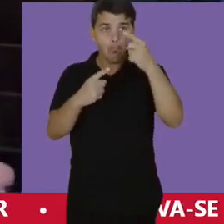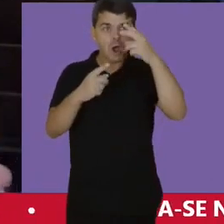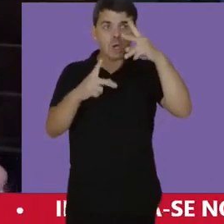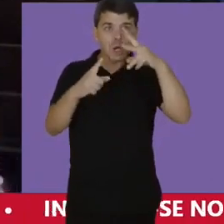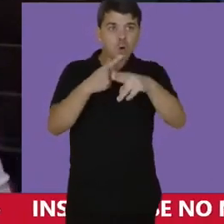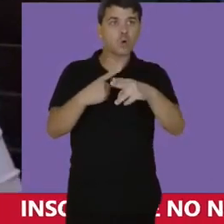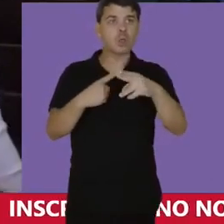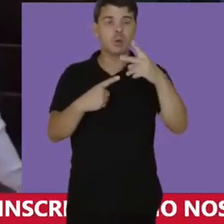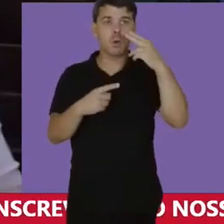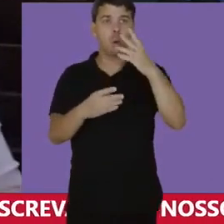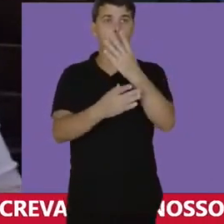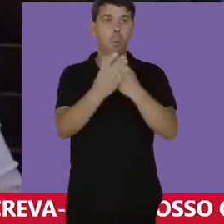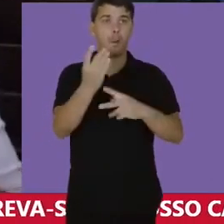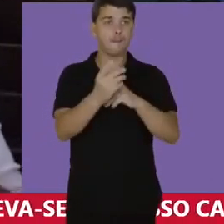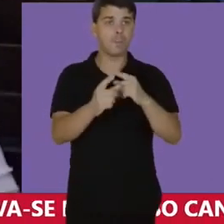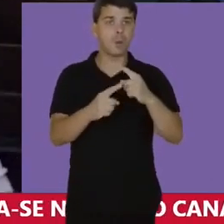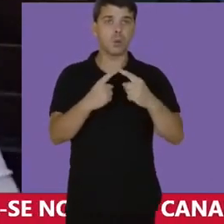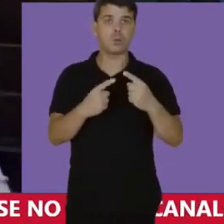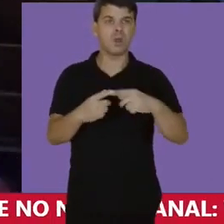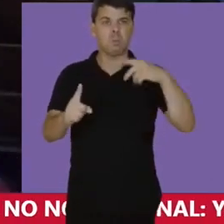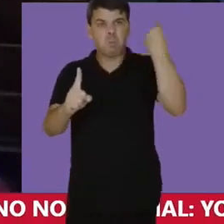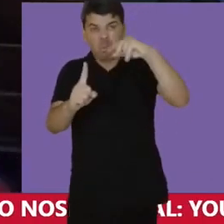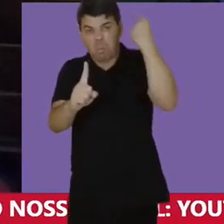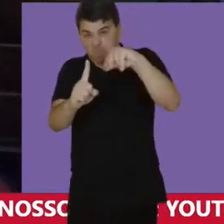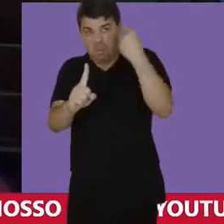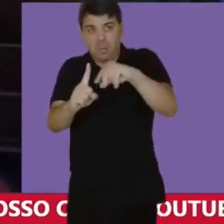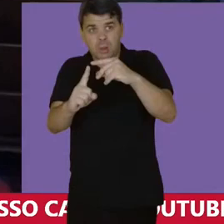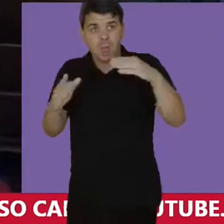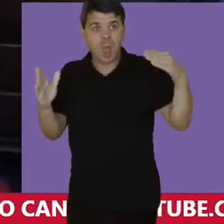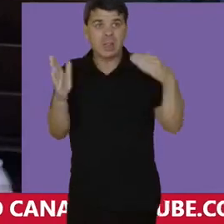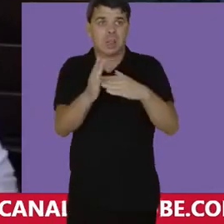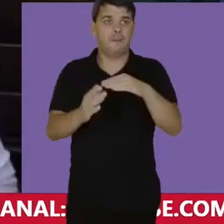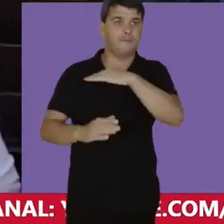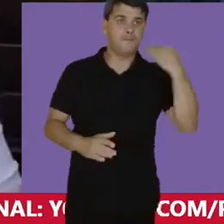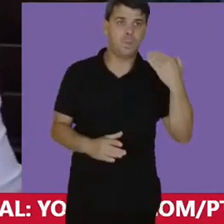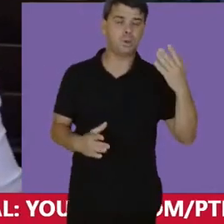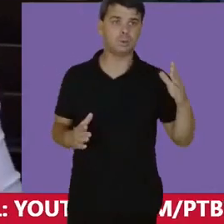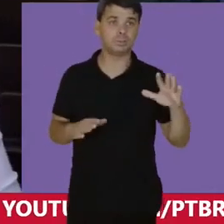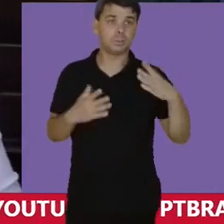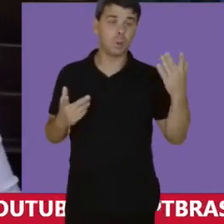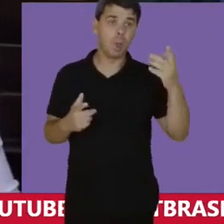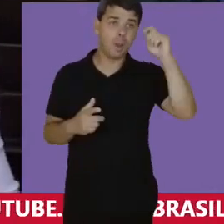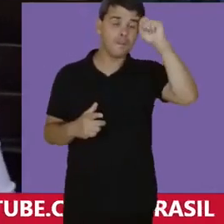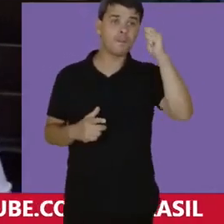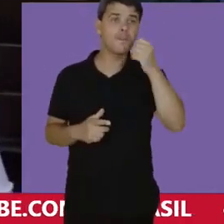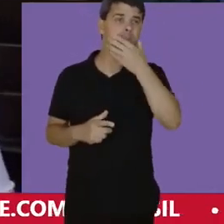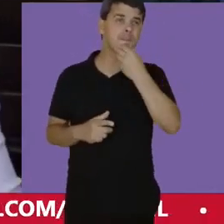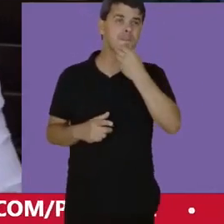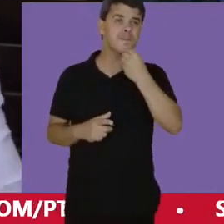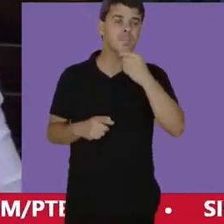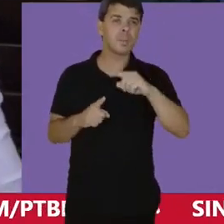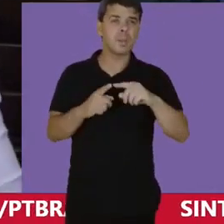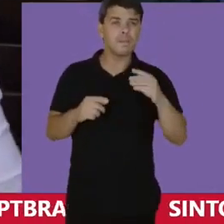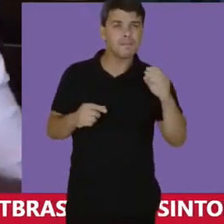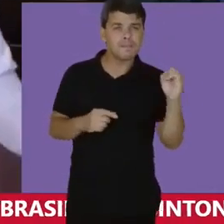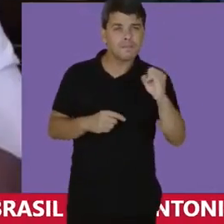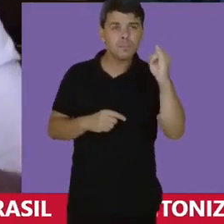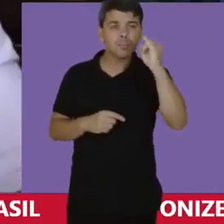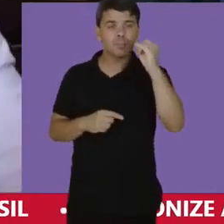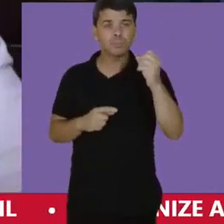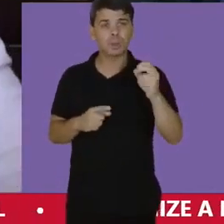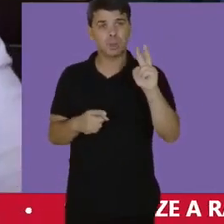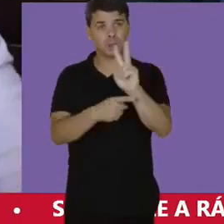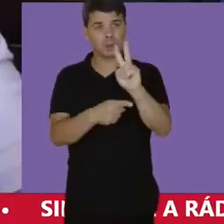cortavam as nossas mãos Ou nos chicoteavam até a morte Então a mulher negra tem um papel fundamental Da